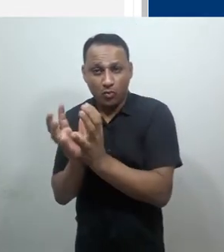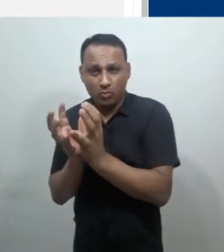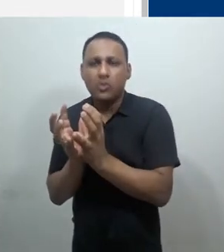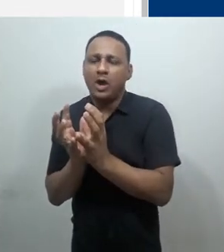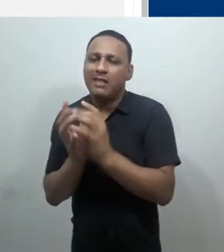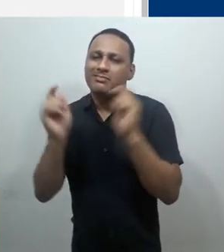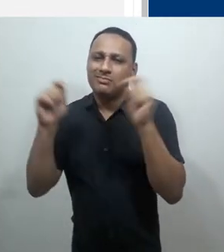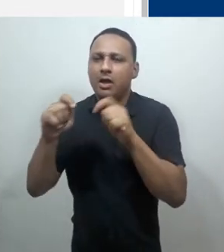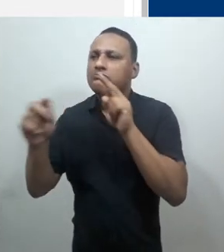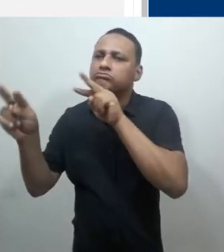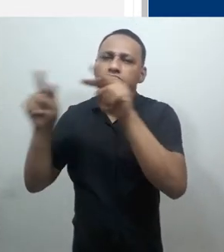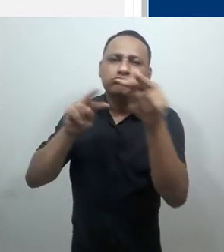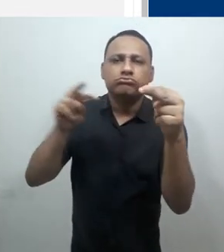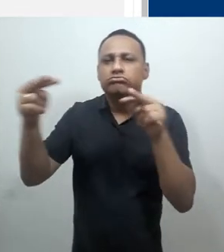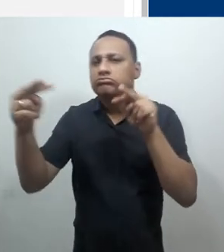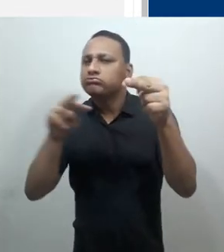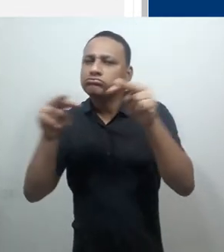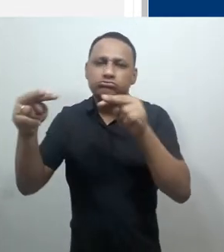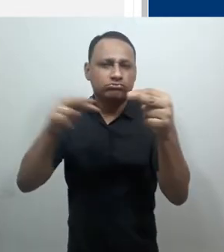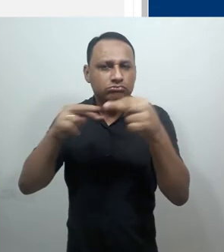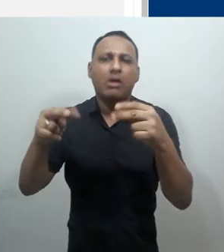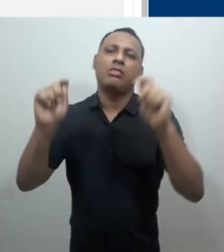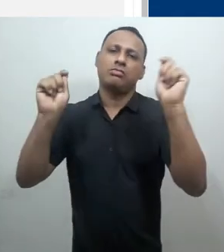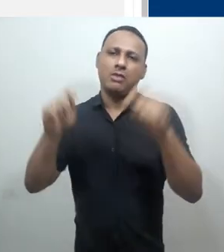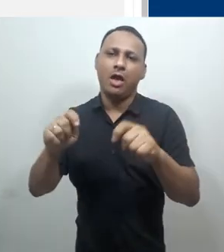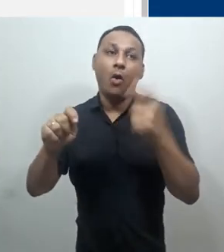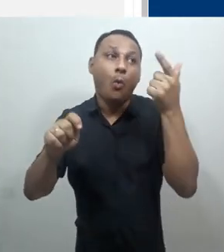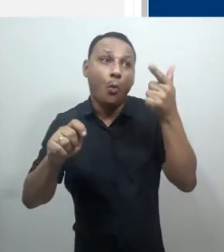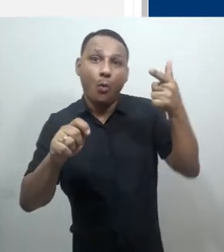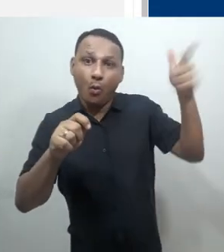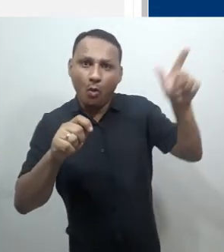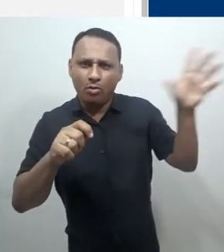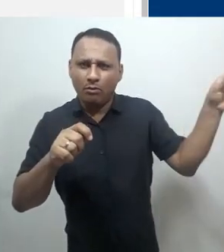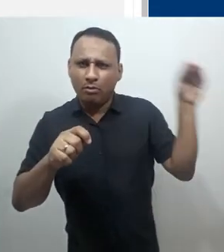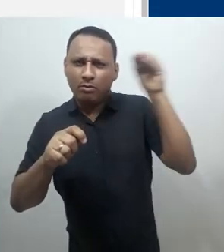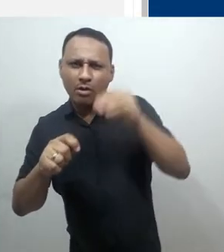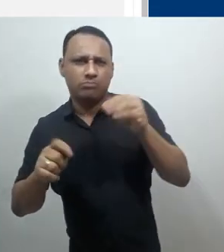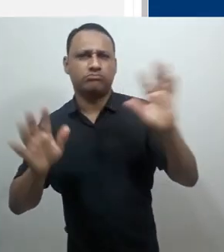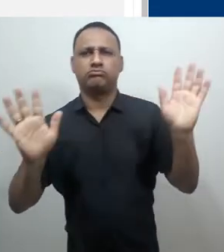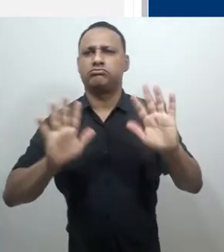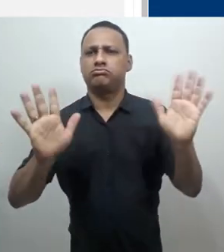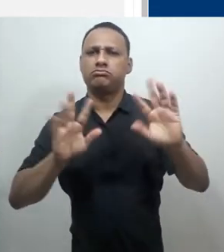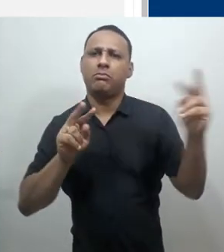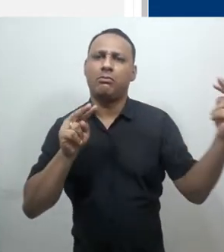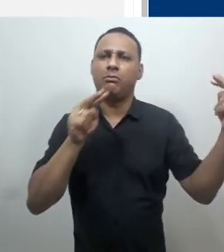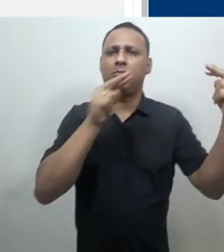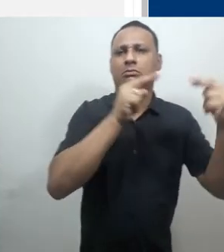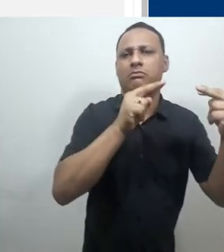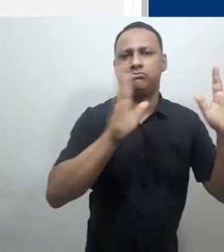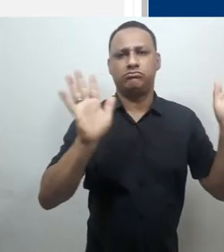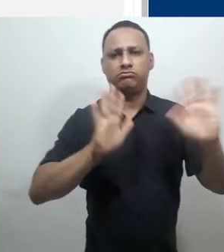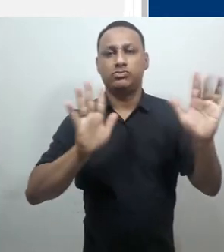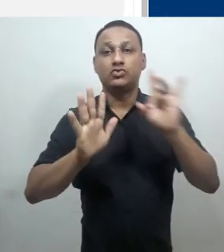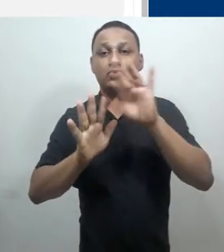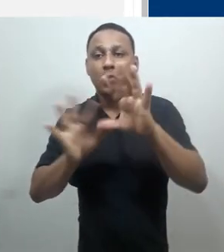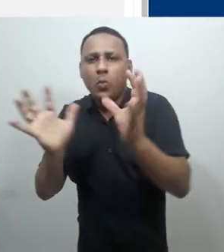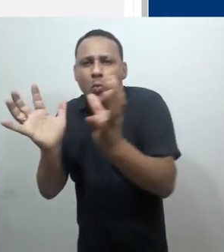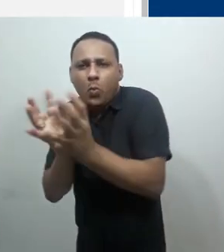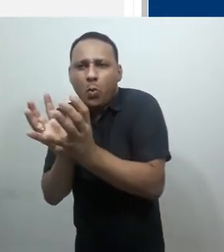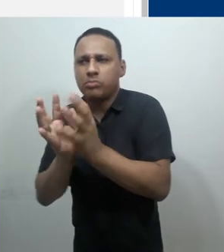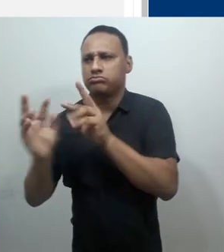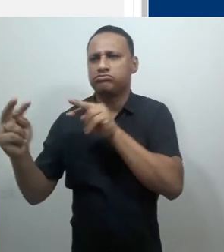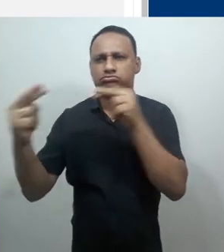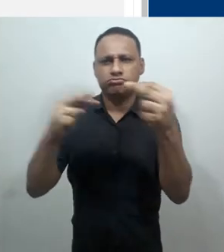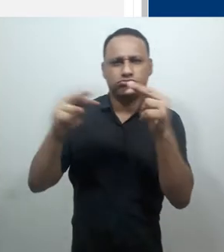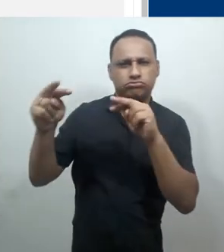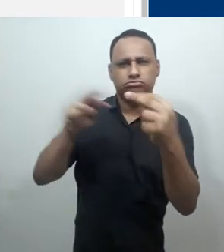que eles. Isso acontece que, neste curso ou disciplina, foi ativada a configuração Grupos Separados. Neste